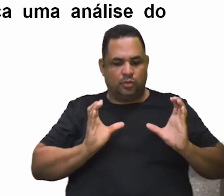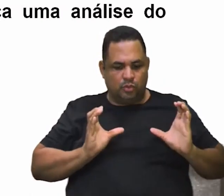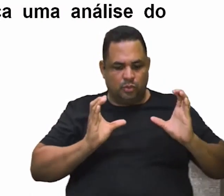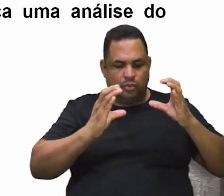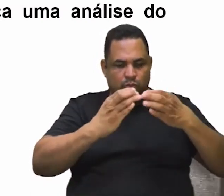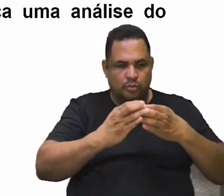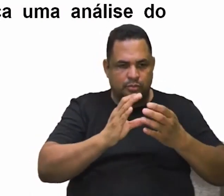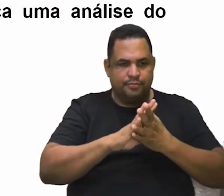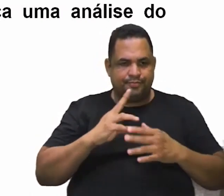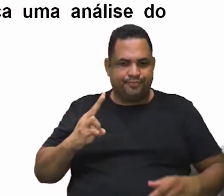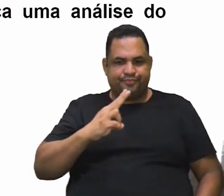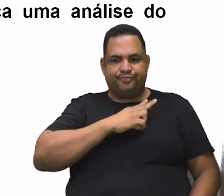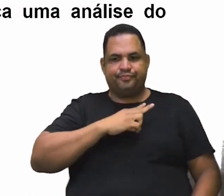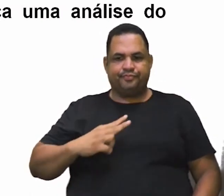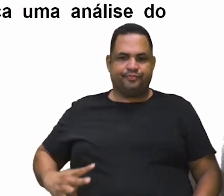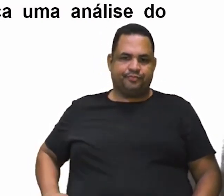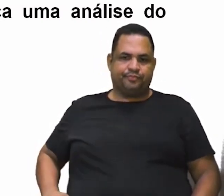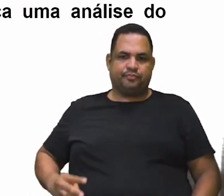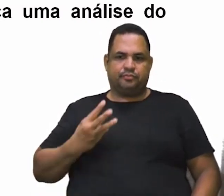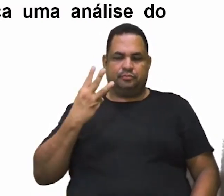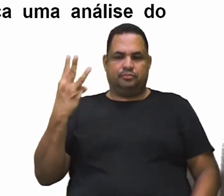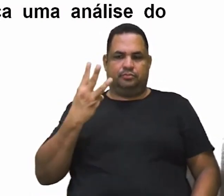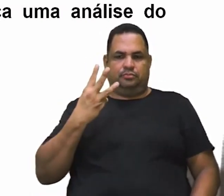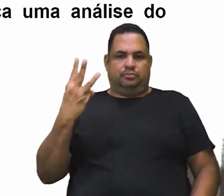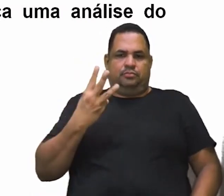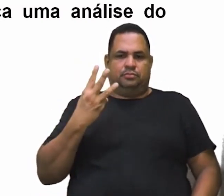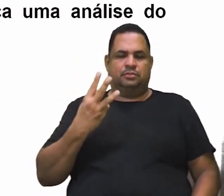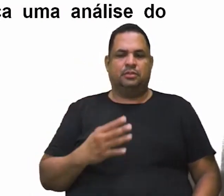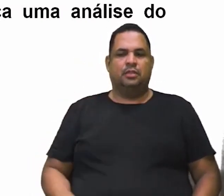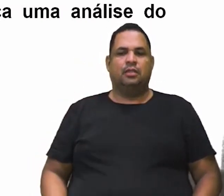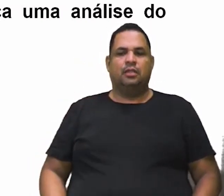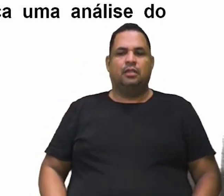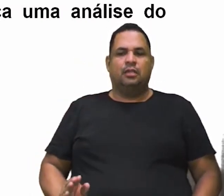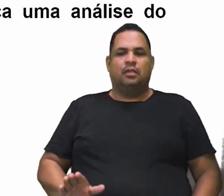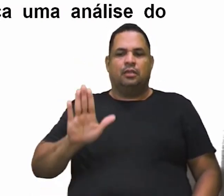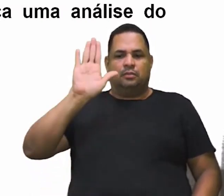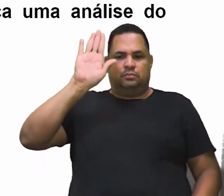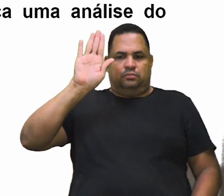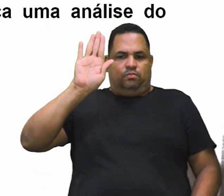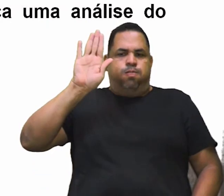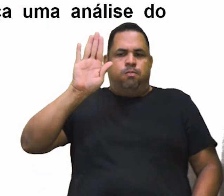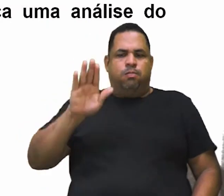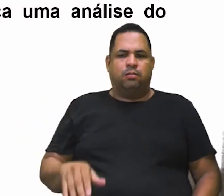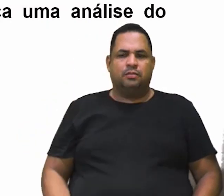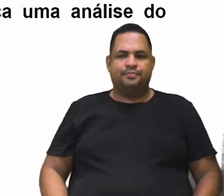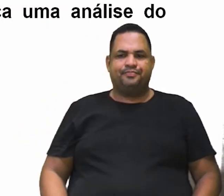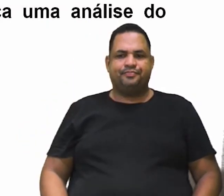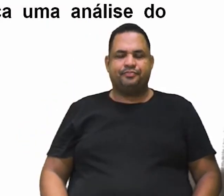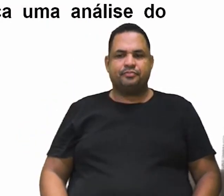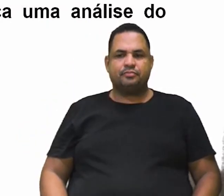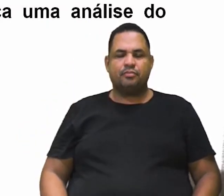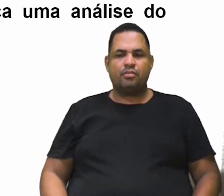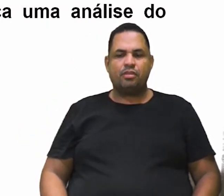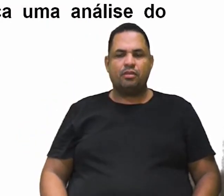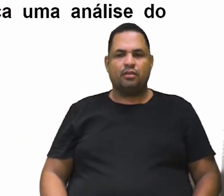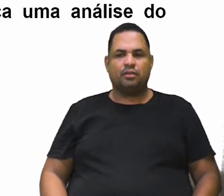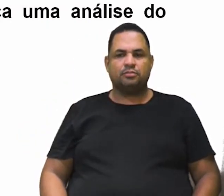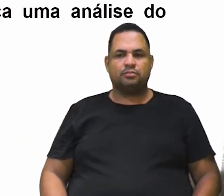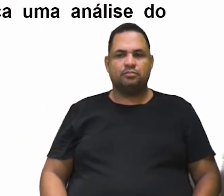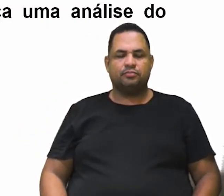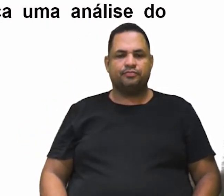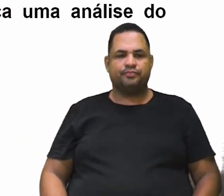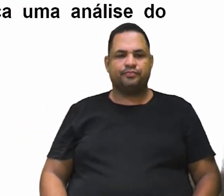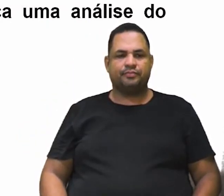é a ação do terceiro candidato. aqui, olha este. Terceiro candidato.